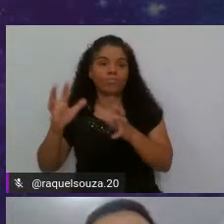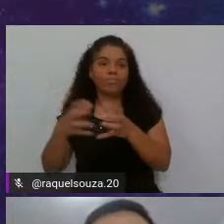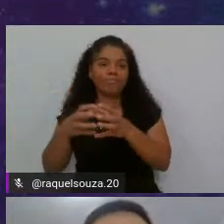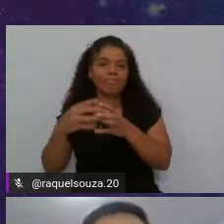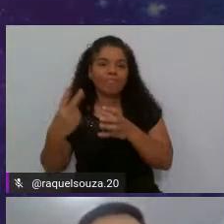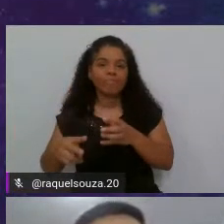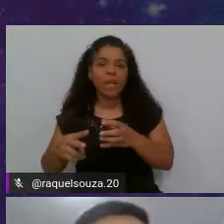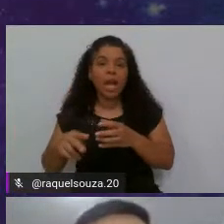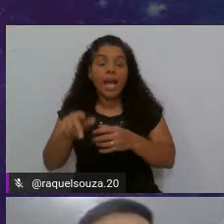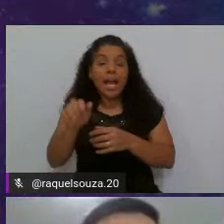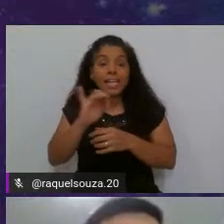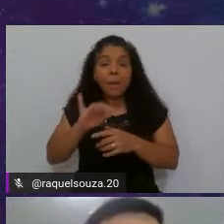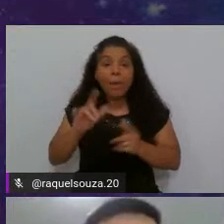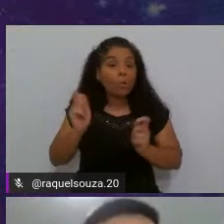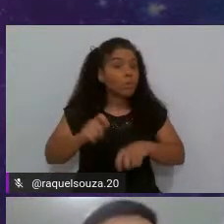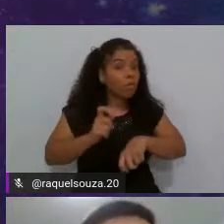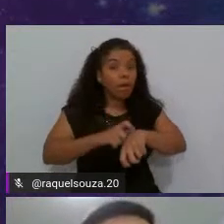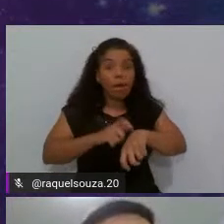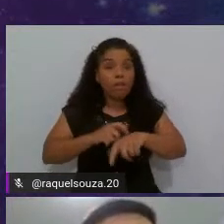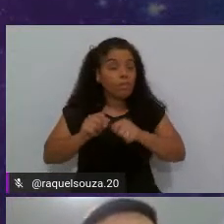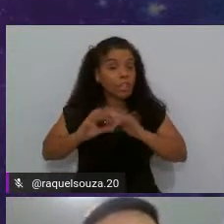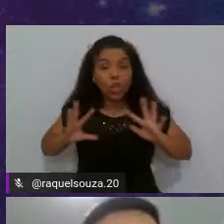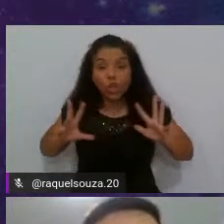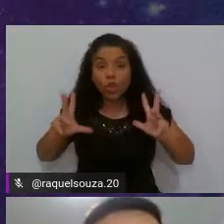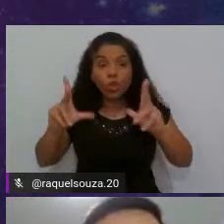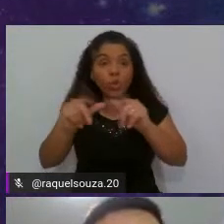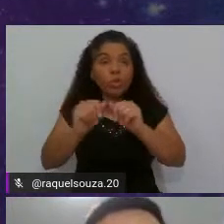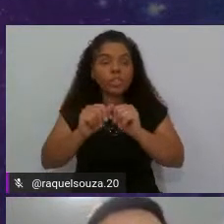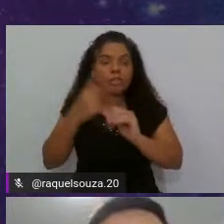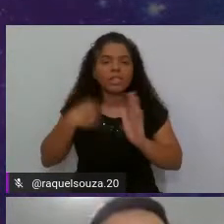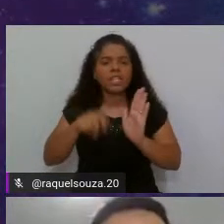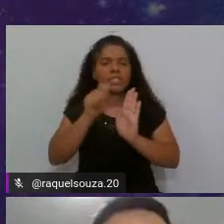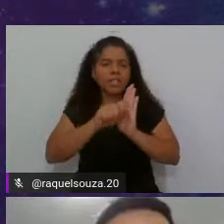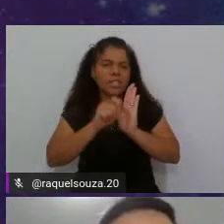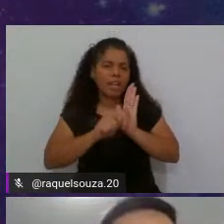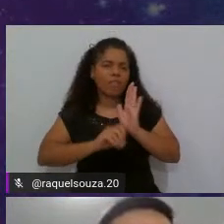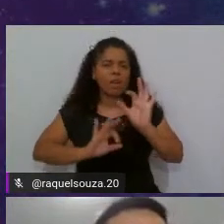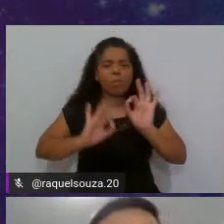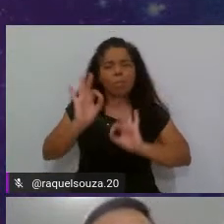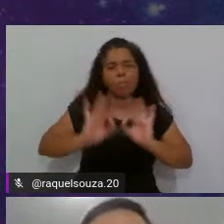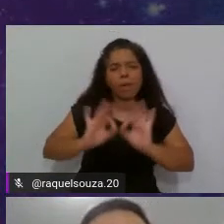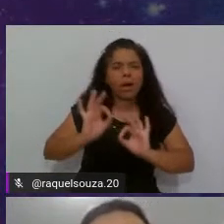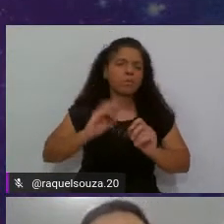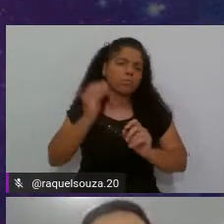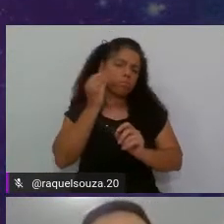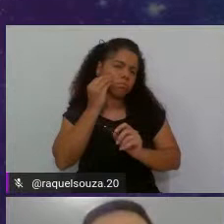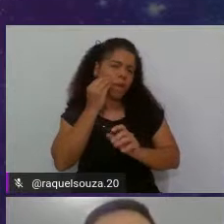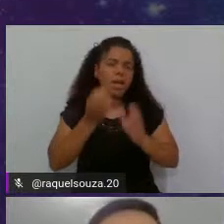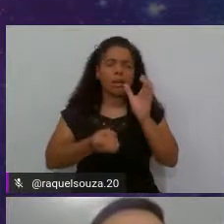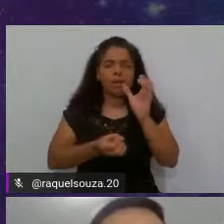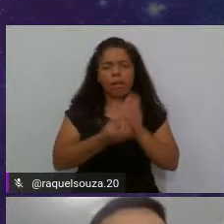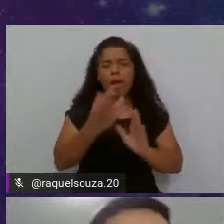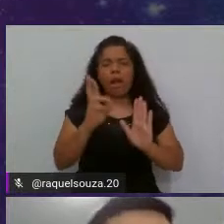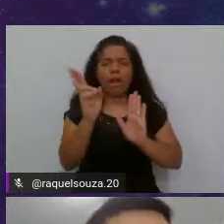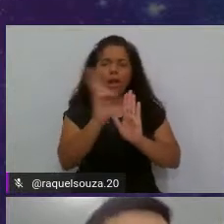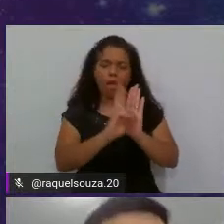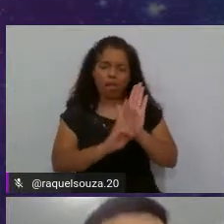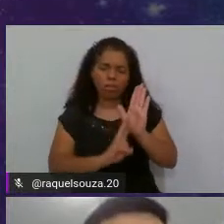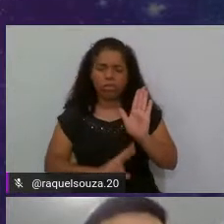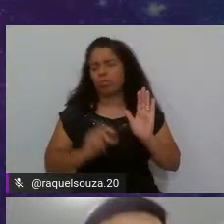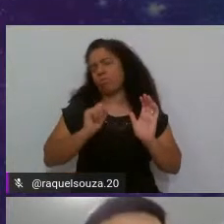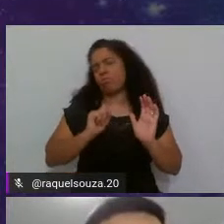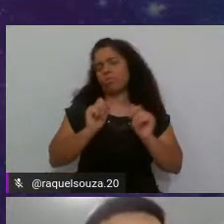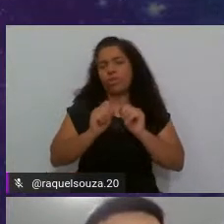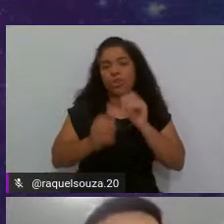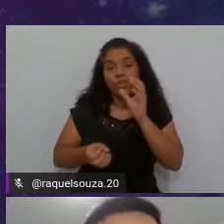mais tempo de fazer tudo aquilo que ele fazia. De escrever aquele plano de teste, de criar aqueles relatórios, de construir os casos de